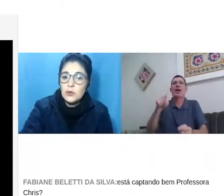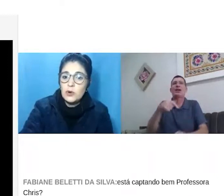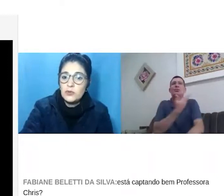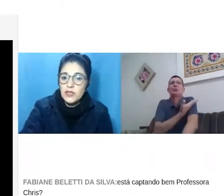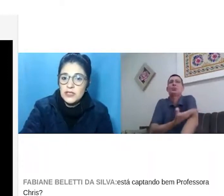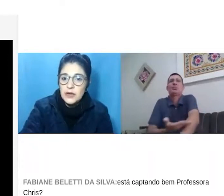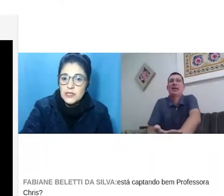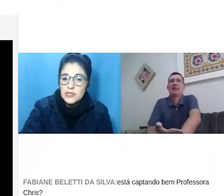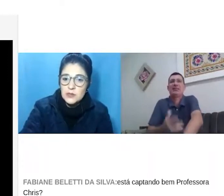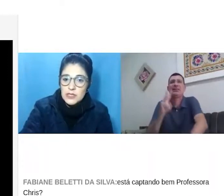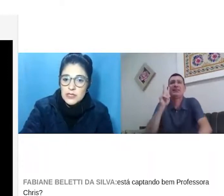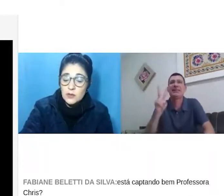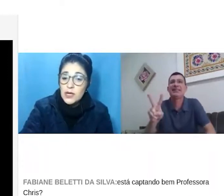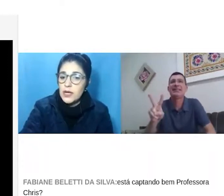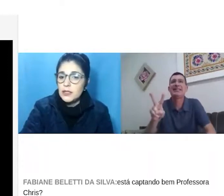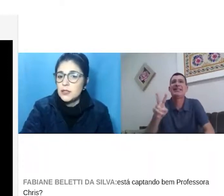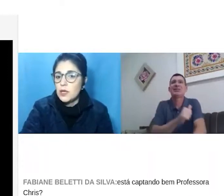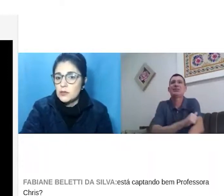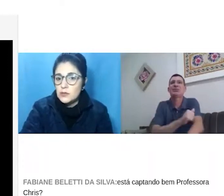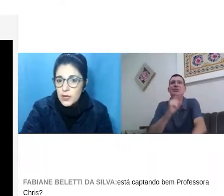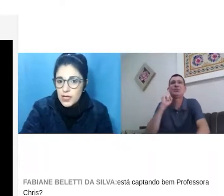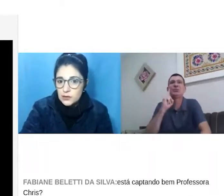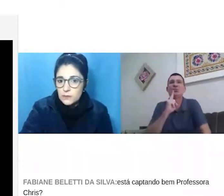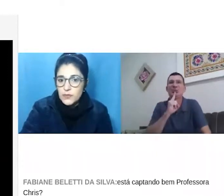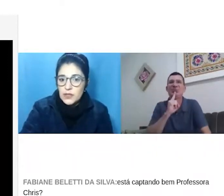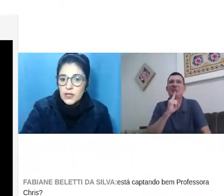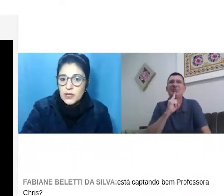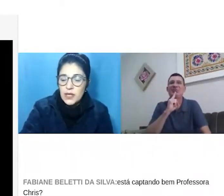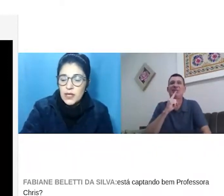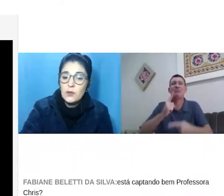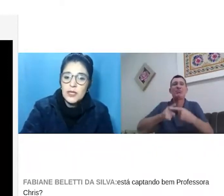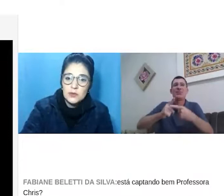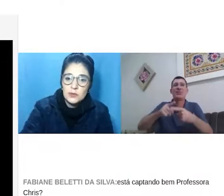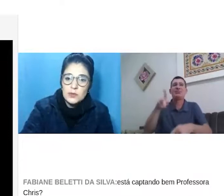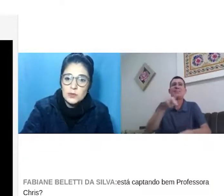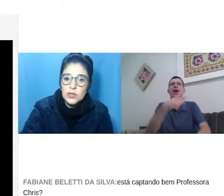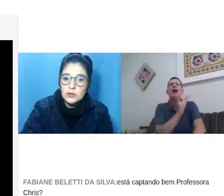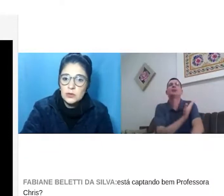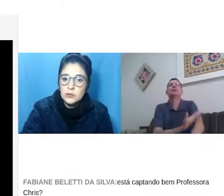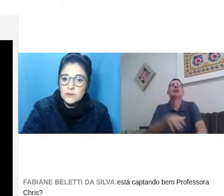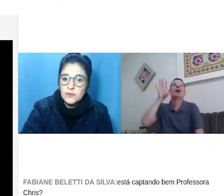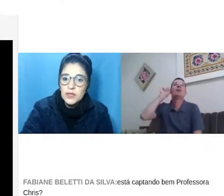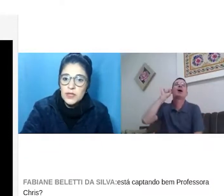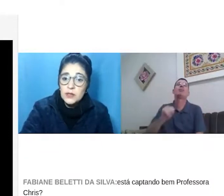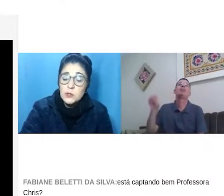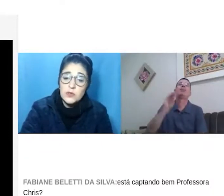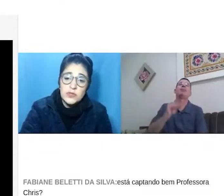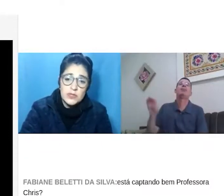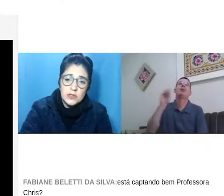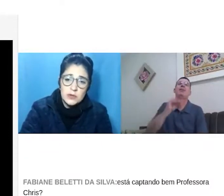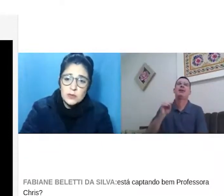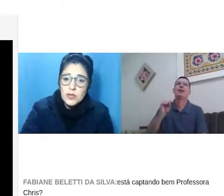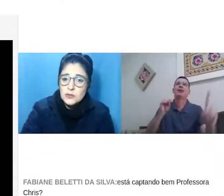não sabe como vai lidar com essa situação. Ainda não está acostumado, né? Com aquele aluno surdo na turma. Os